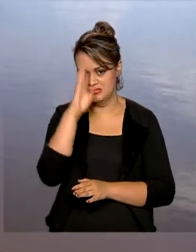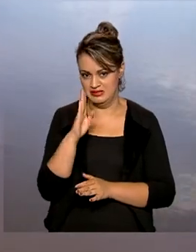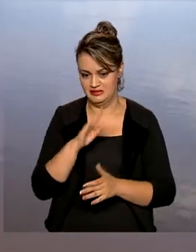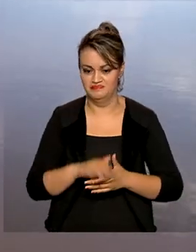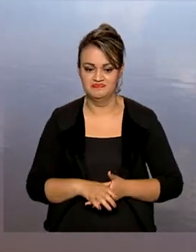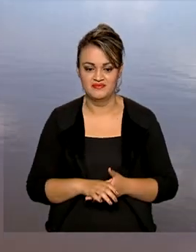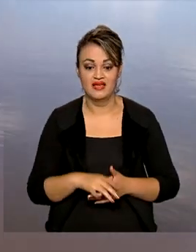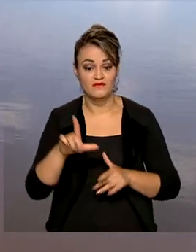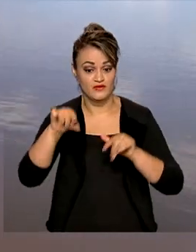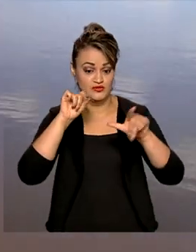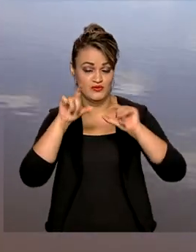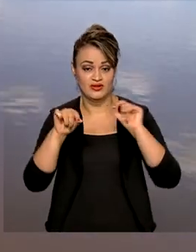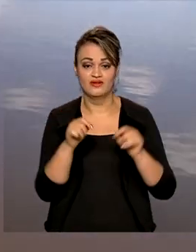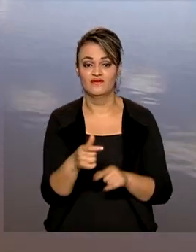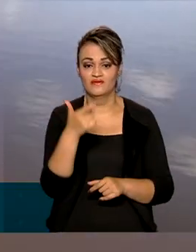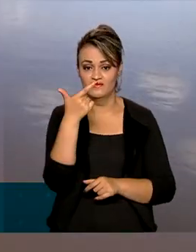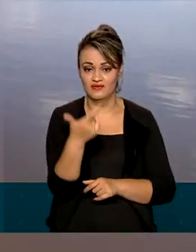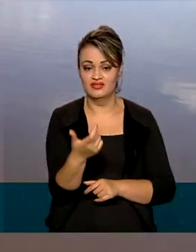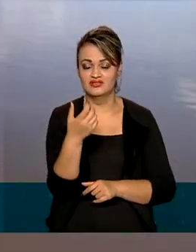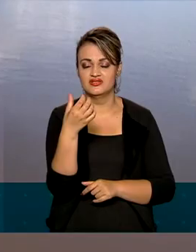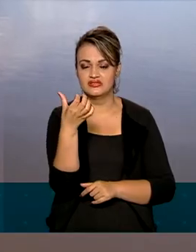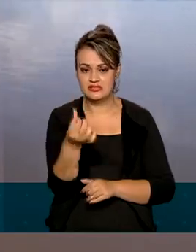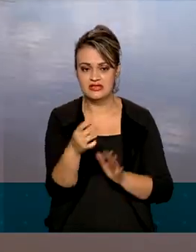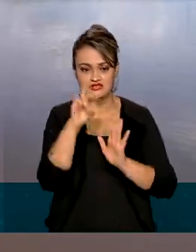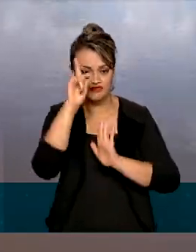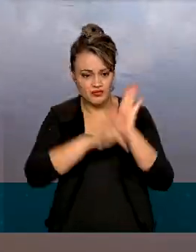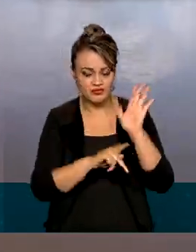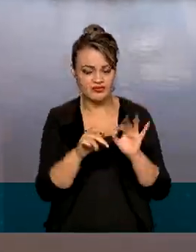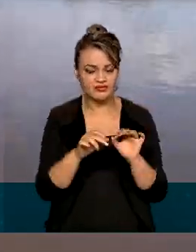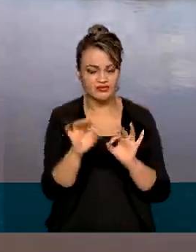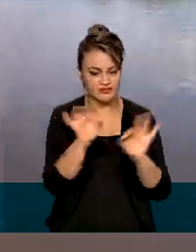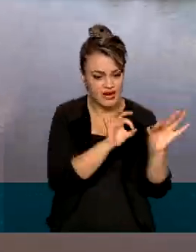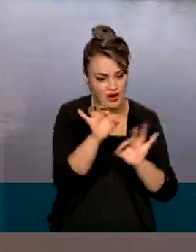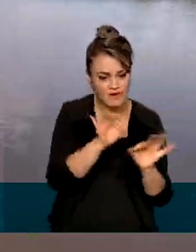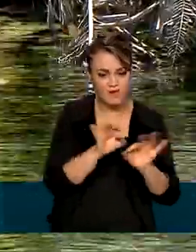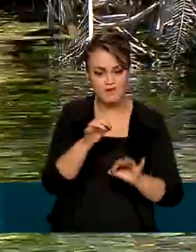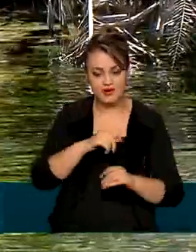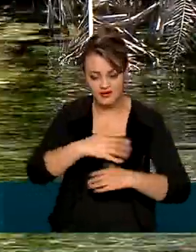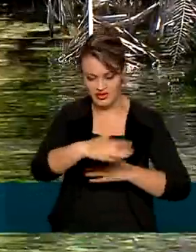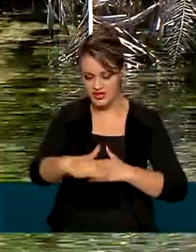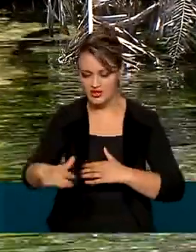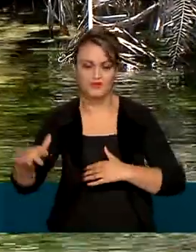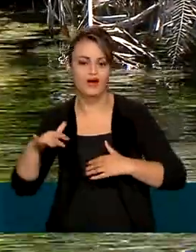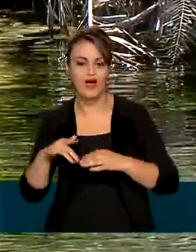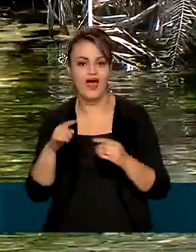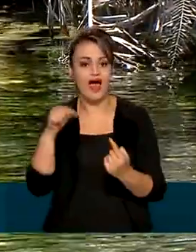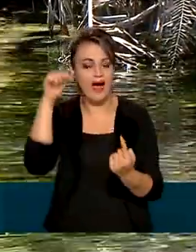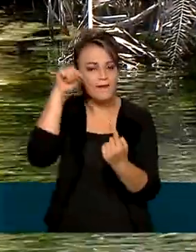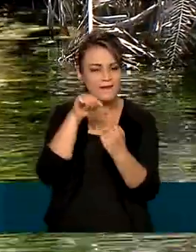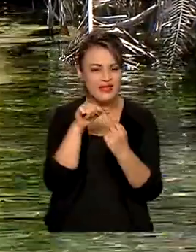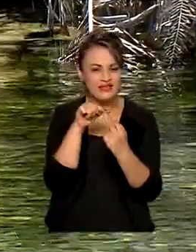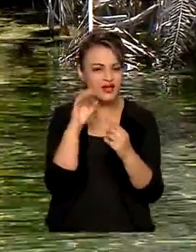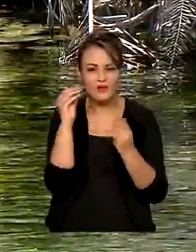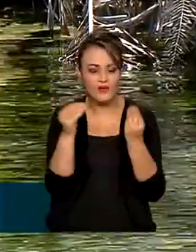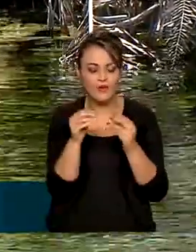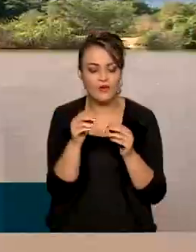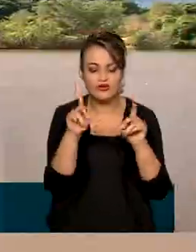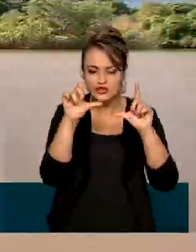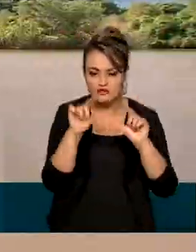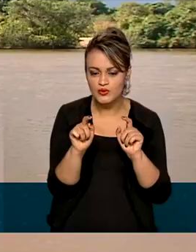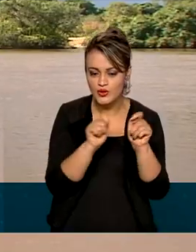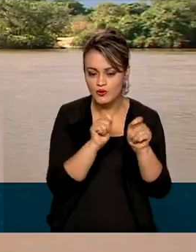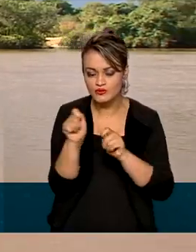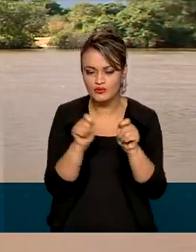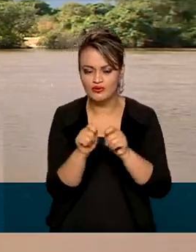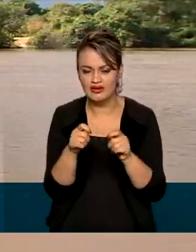Foram escolhidos 26 projetos de revitalização de rios, com a meta de reduzir, controlar e